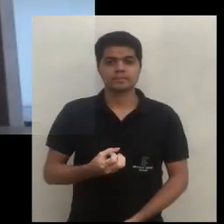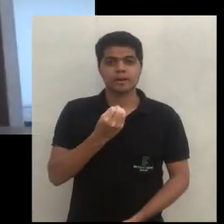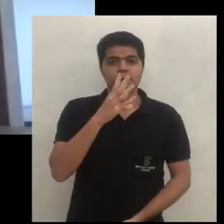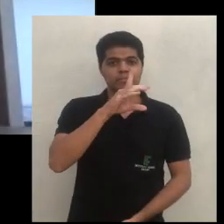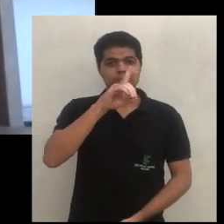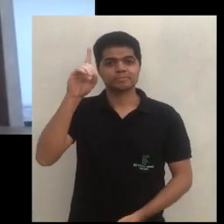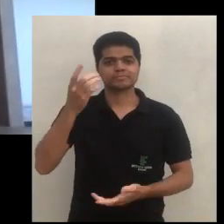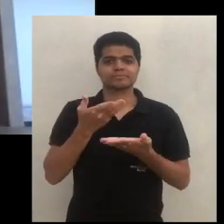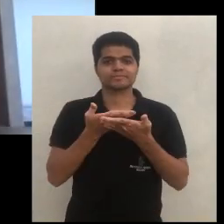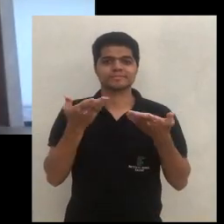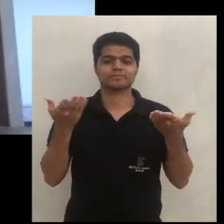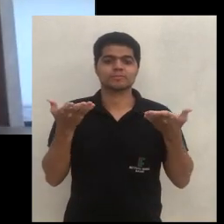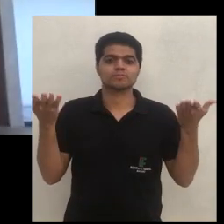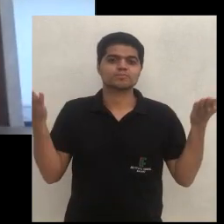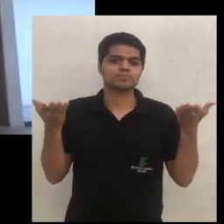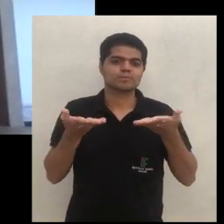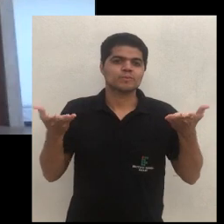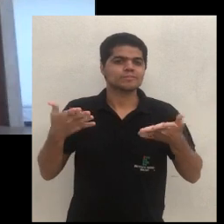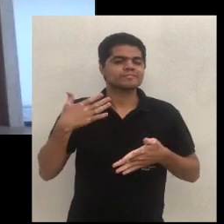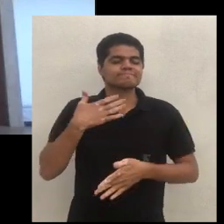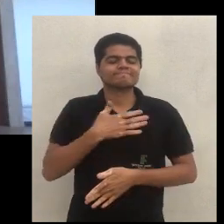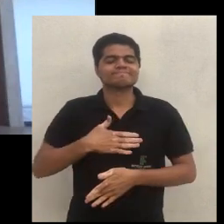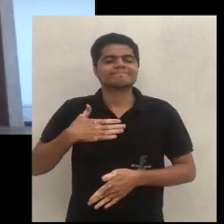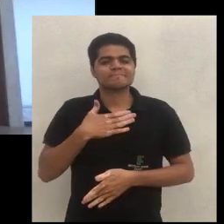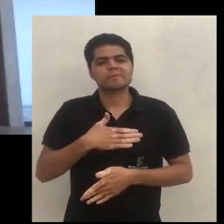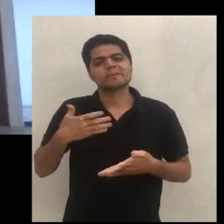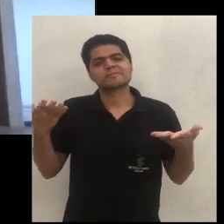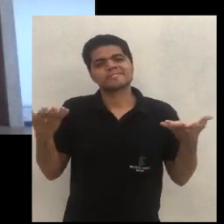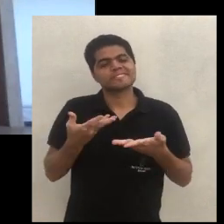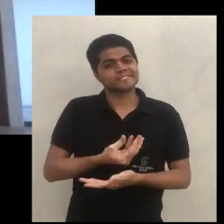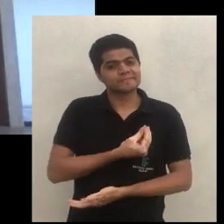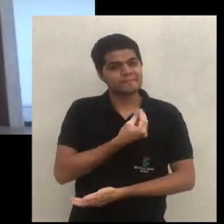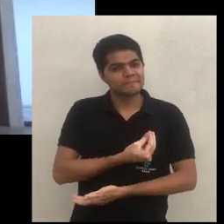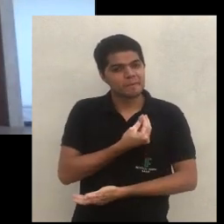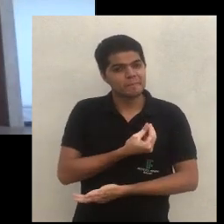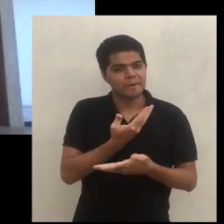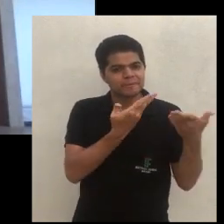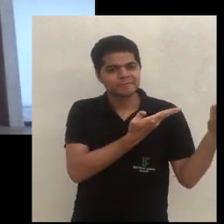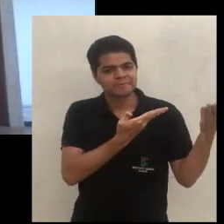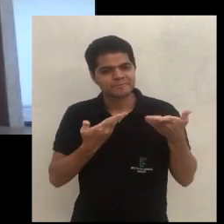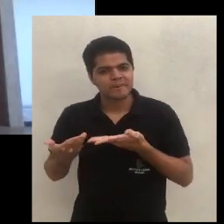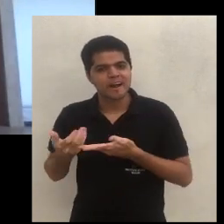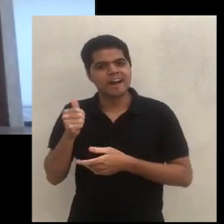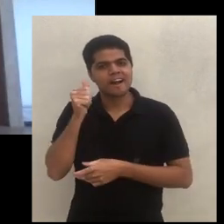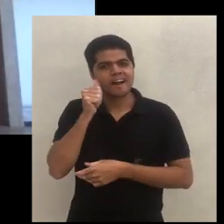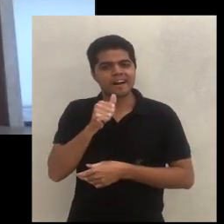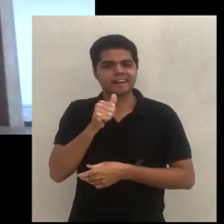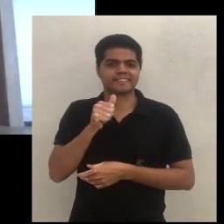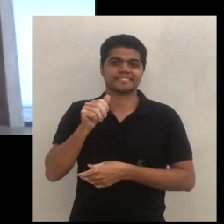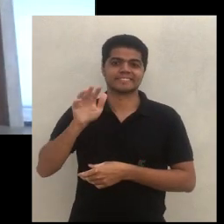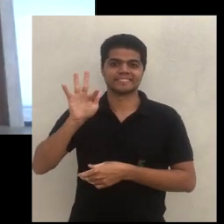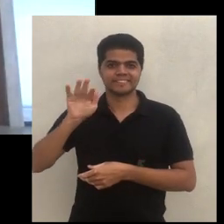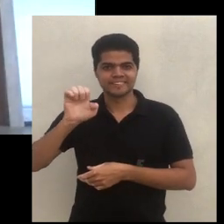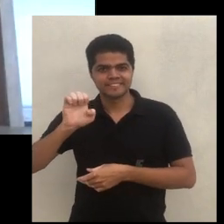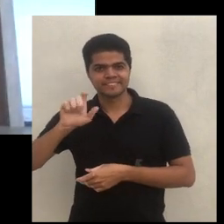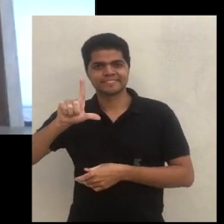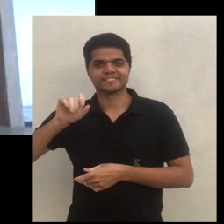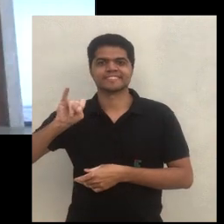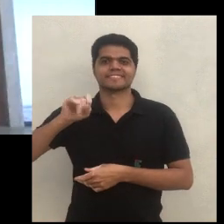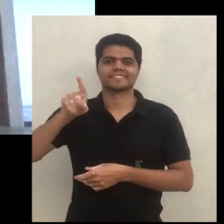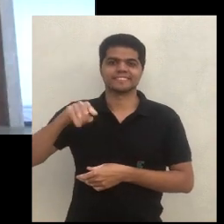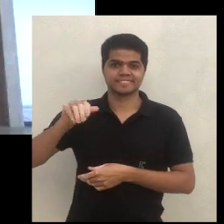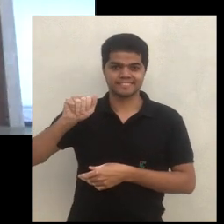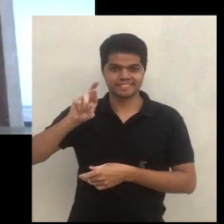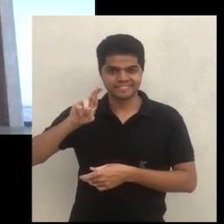Bom dia a todos. Hoje é com muito prazer que eu estou aqui atendendo a convite de minha amiga Felizarda